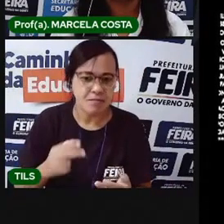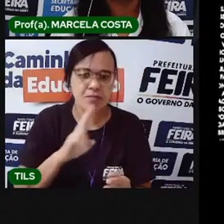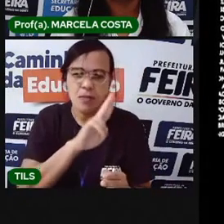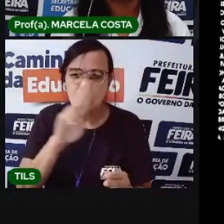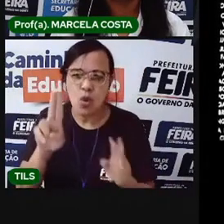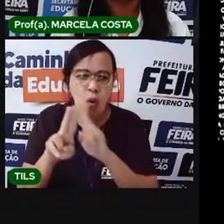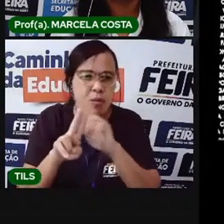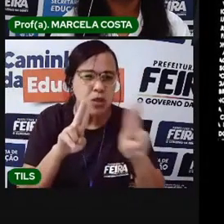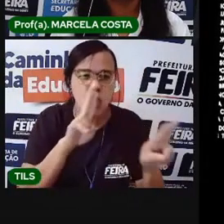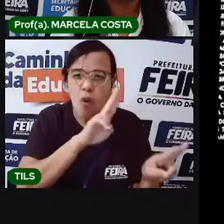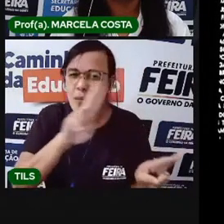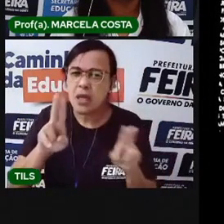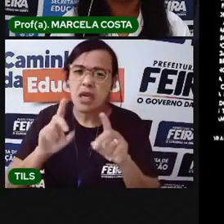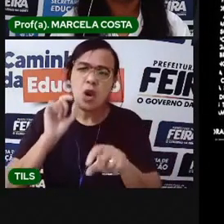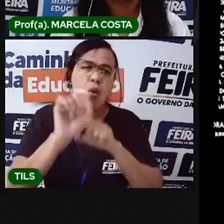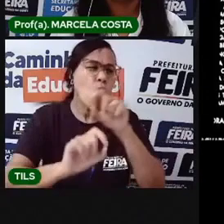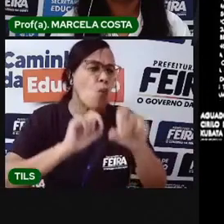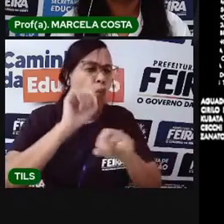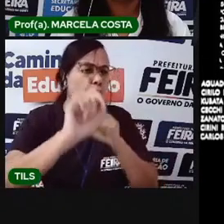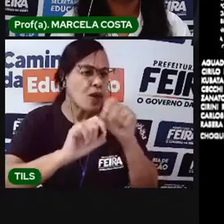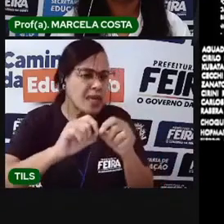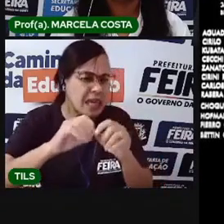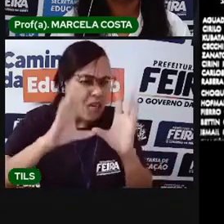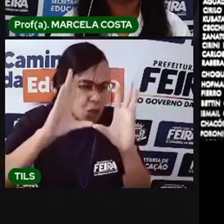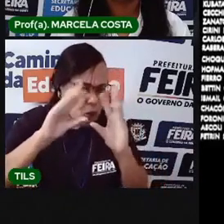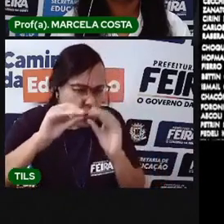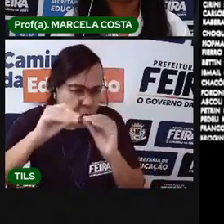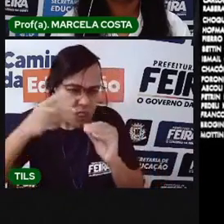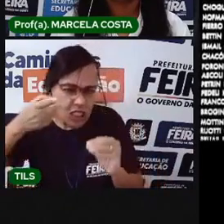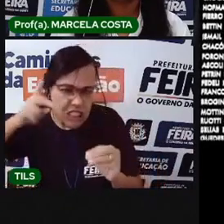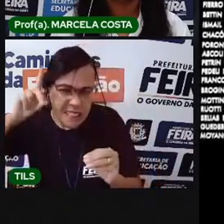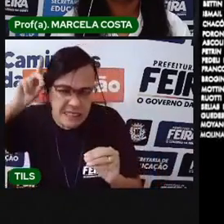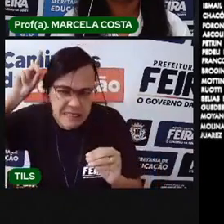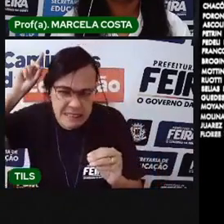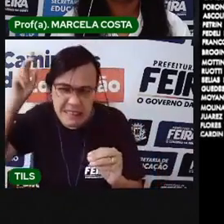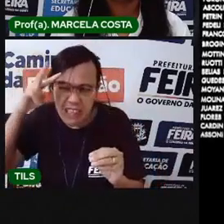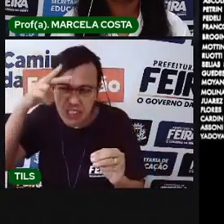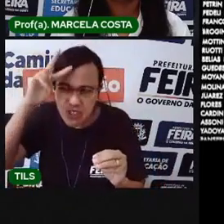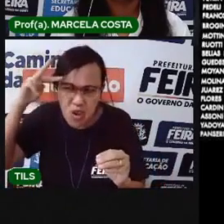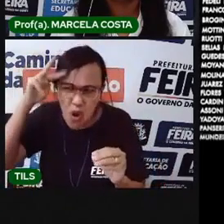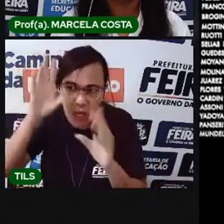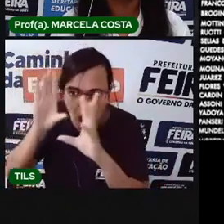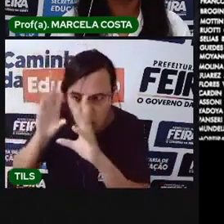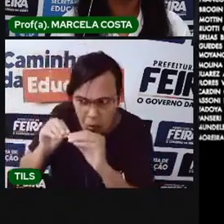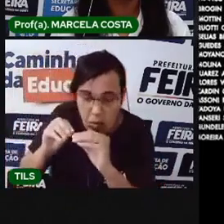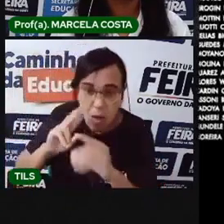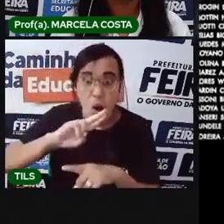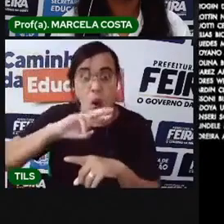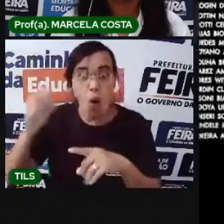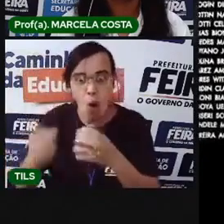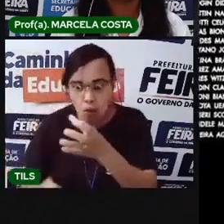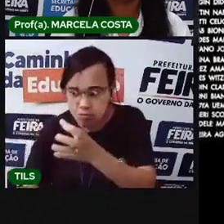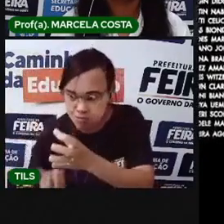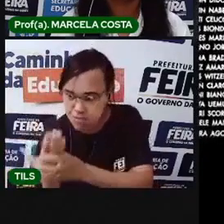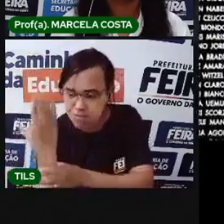Ele é um símbolo do apagamento de sua história ou é a construção da sua identidade? O